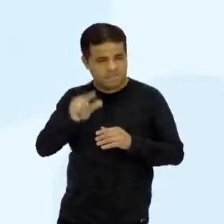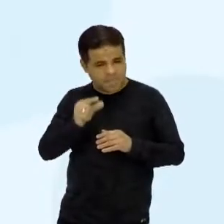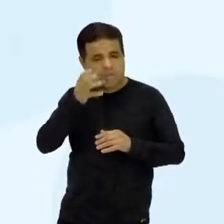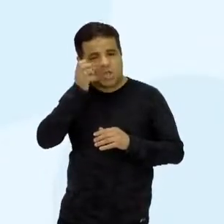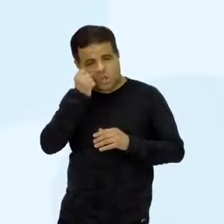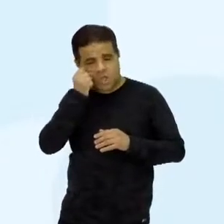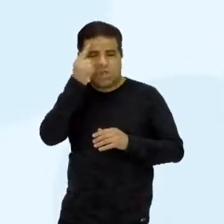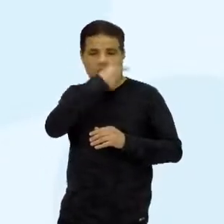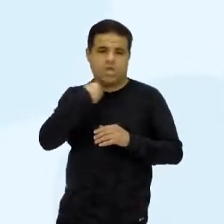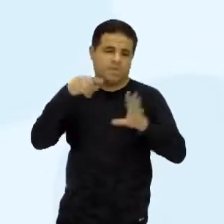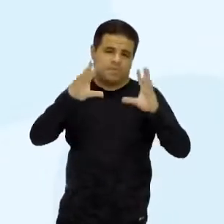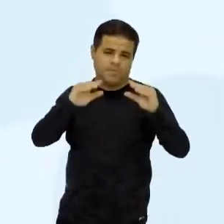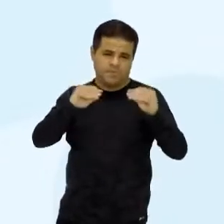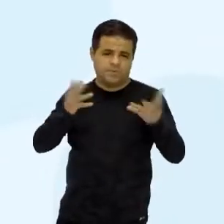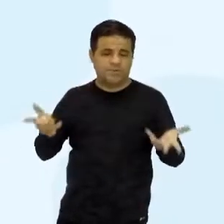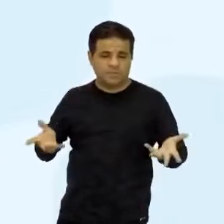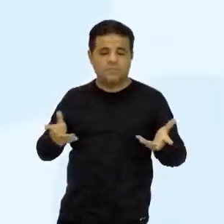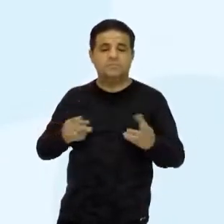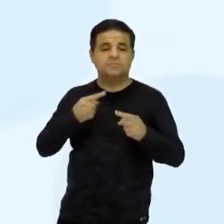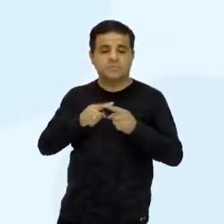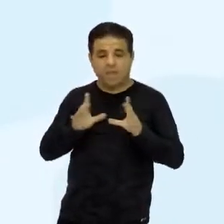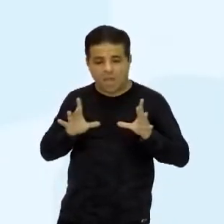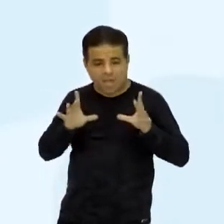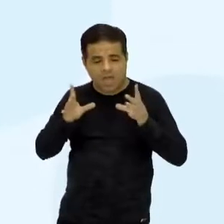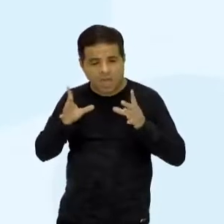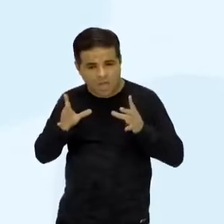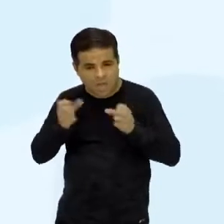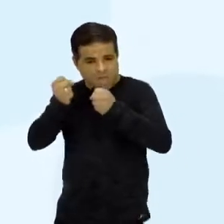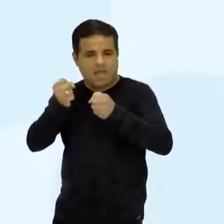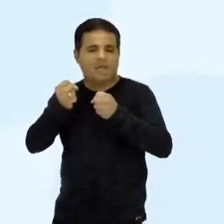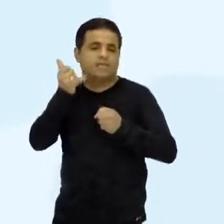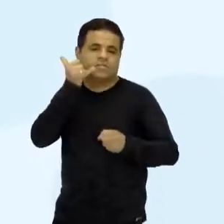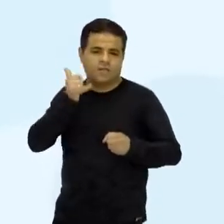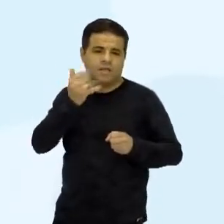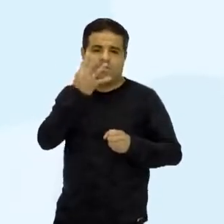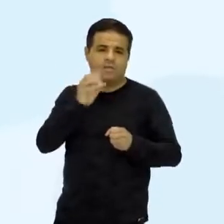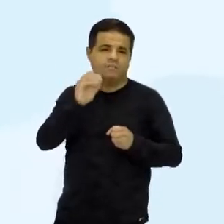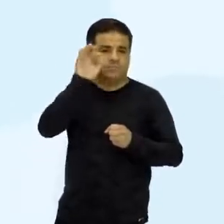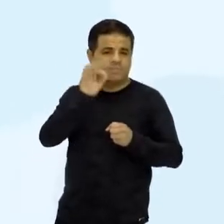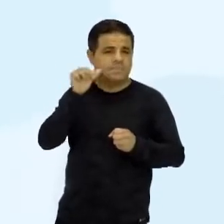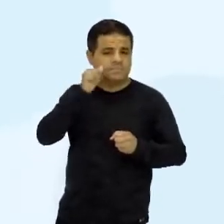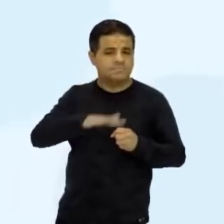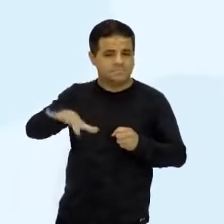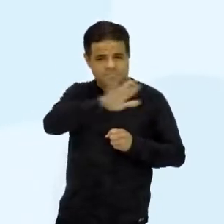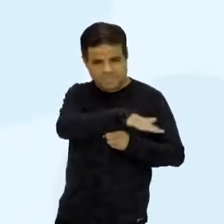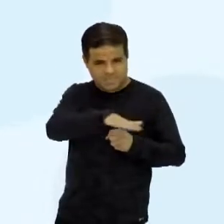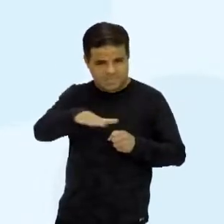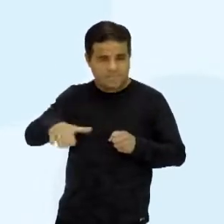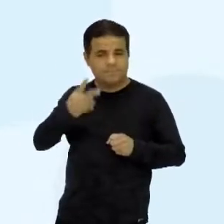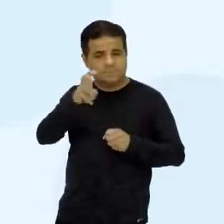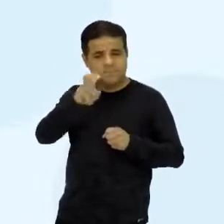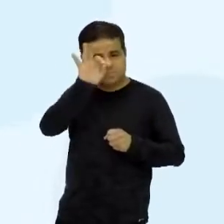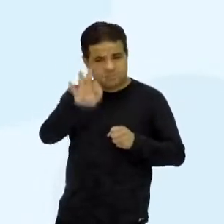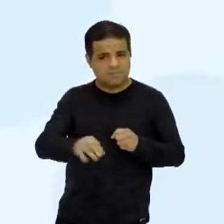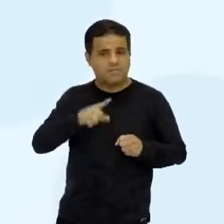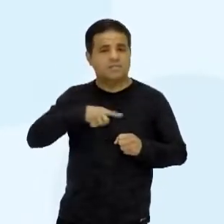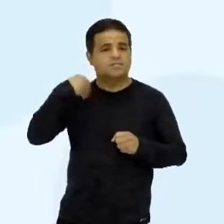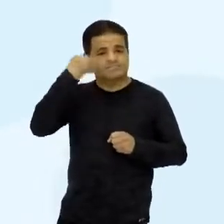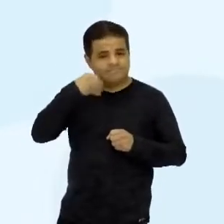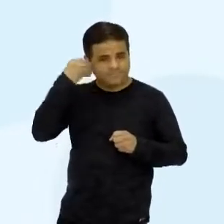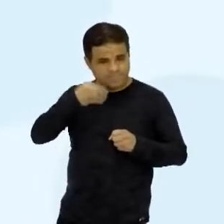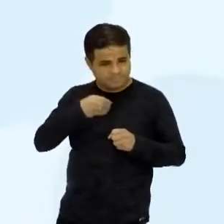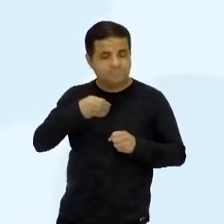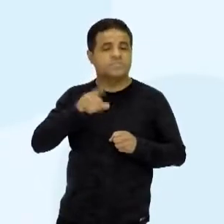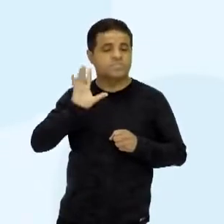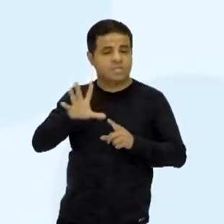celular, né? Então, 40% das meninas e 25% dos meninos tinham experiência de